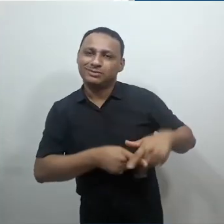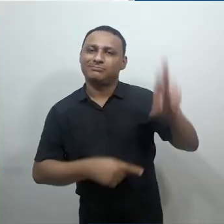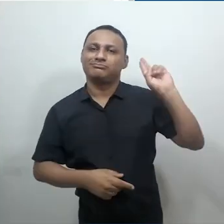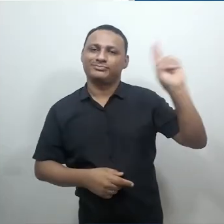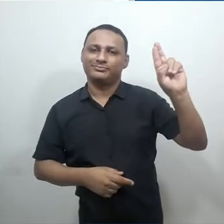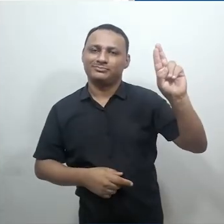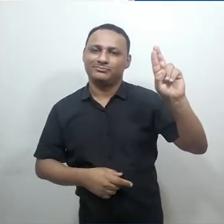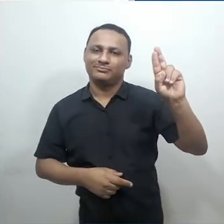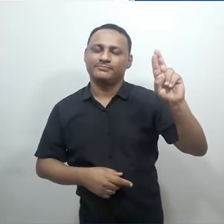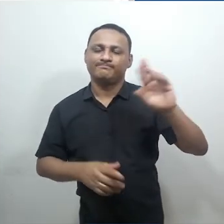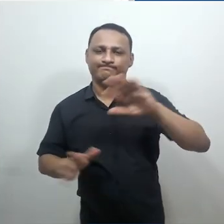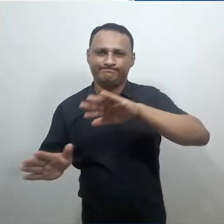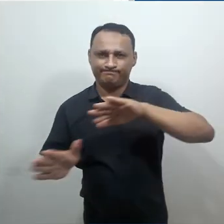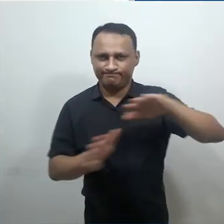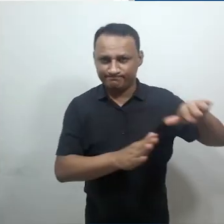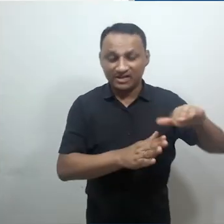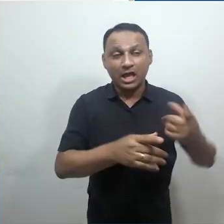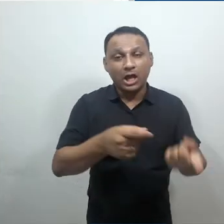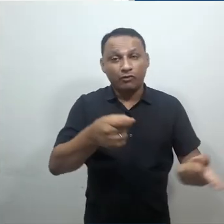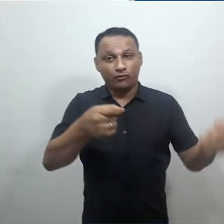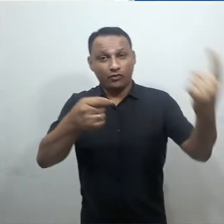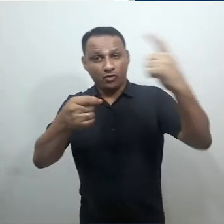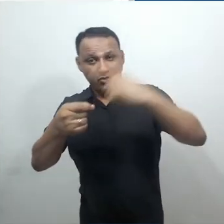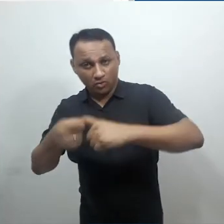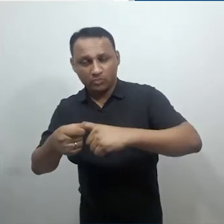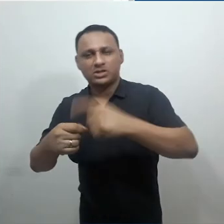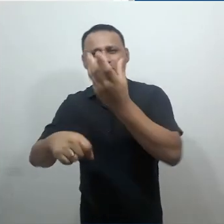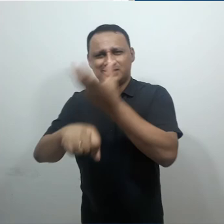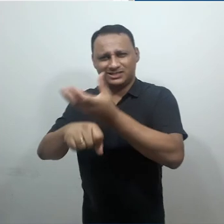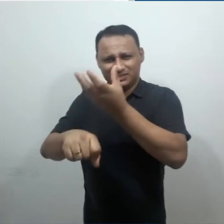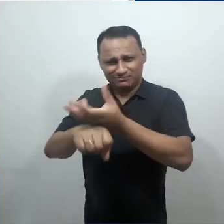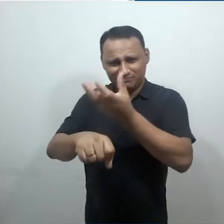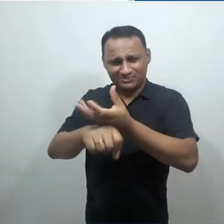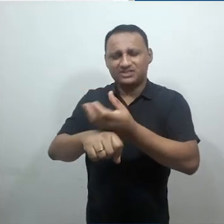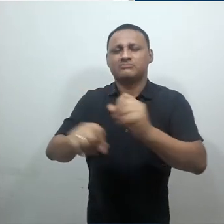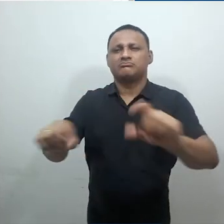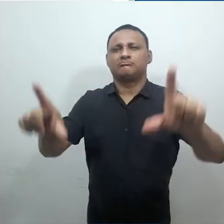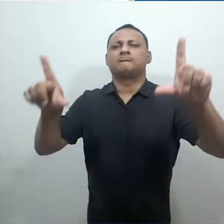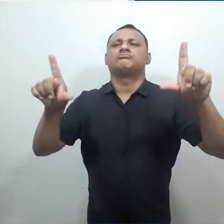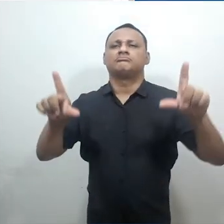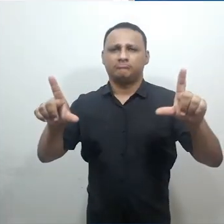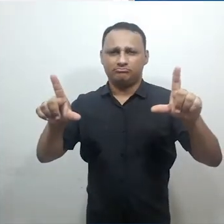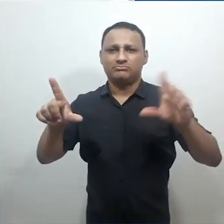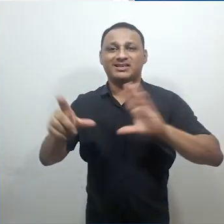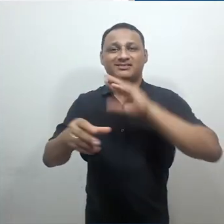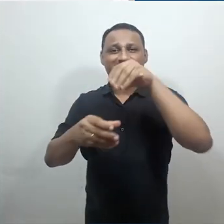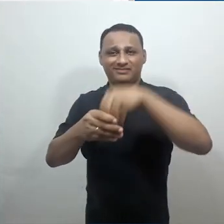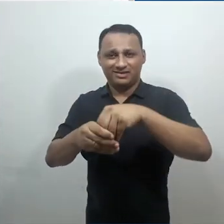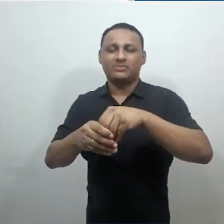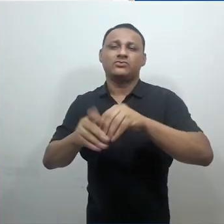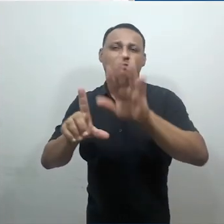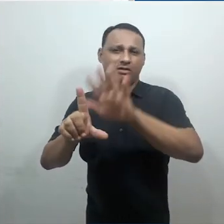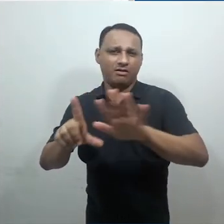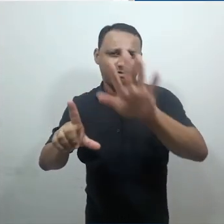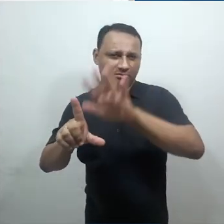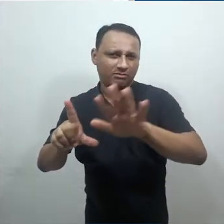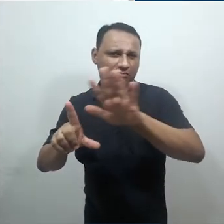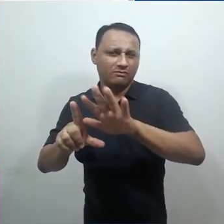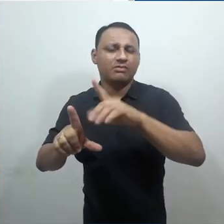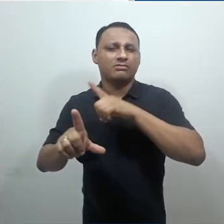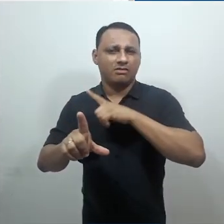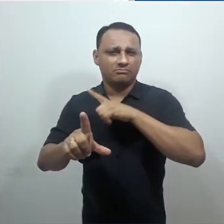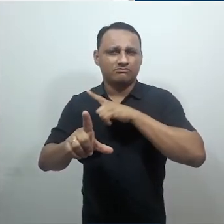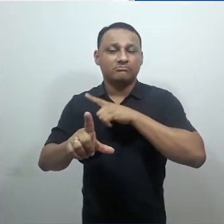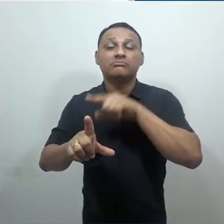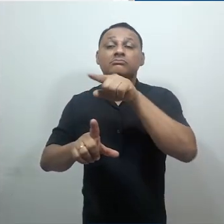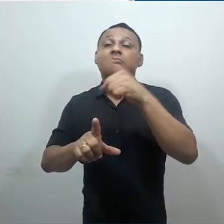Podemos retornar para a página do curso ou disciplina, tanto no painel superior, como no painel de navegação lateral.